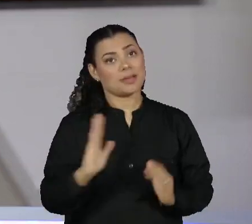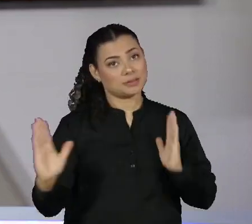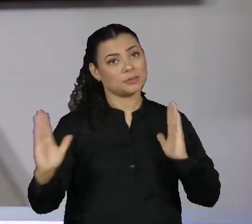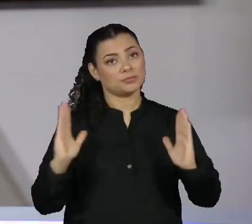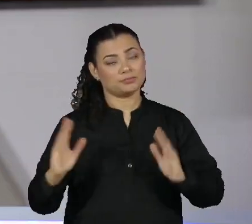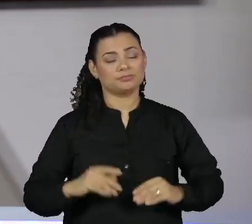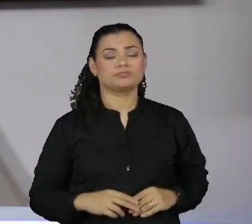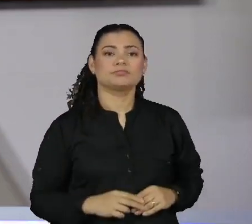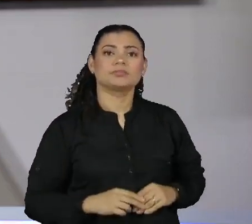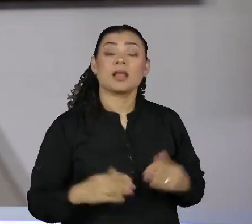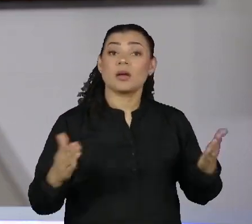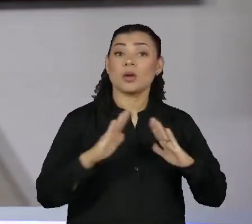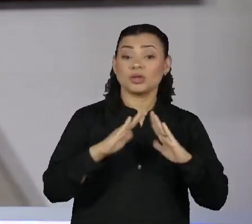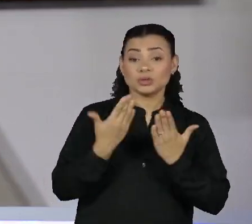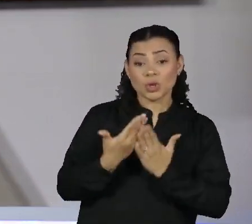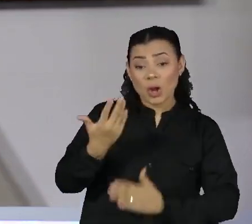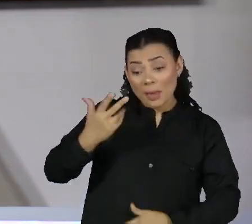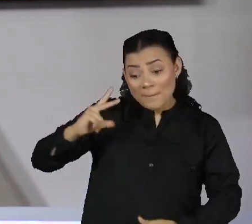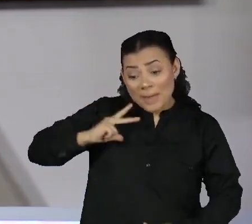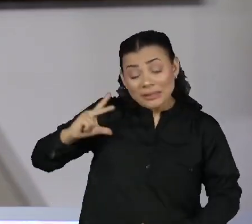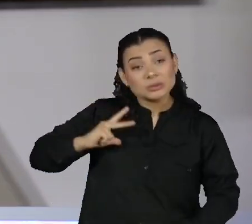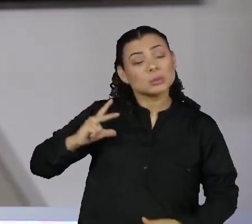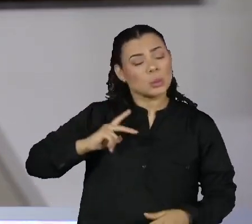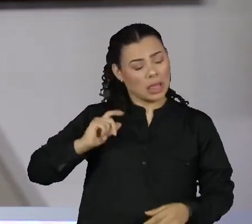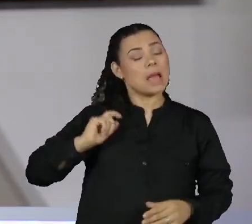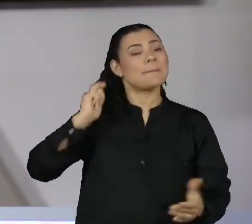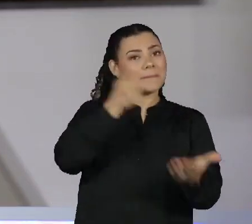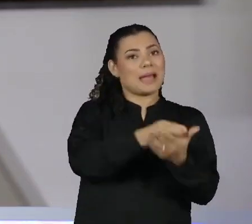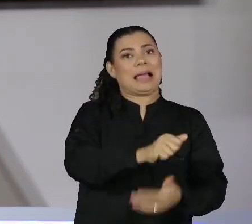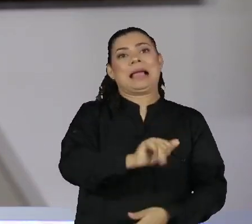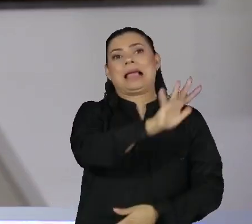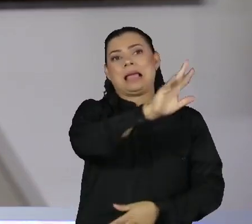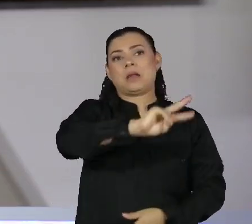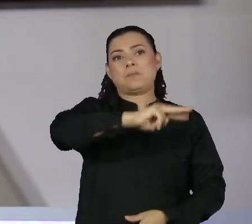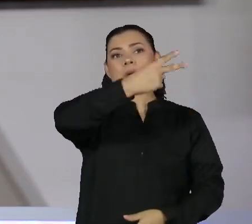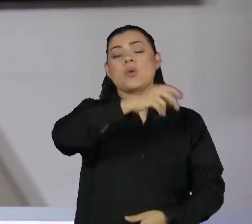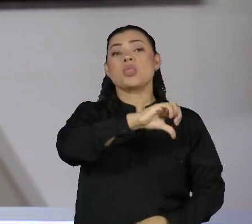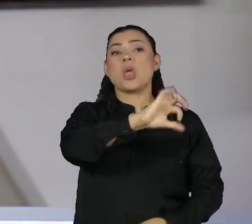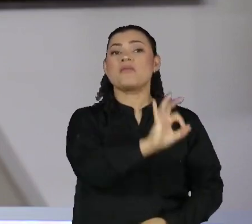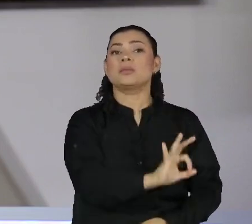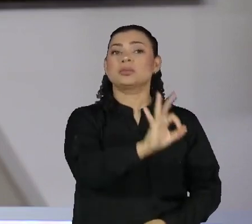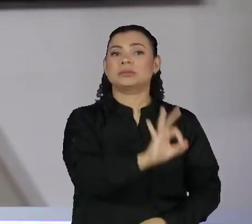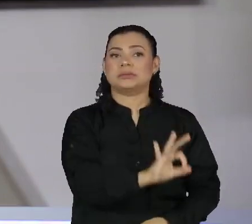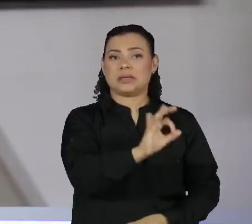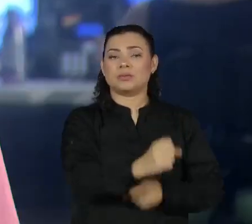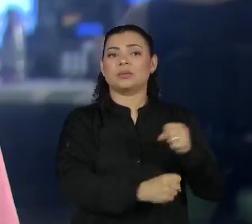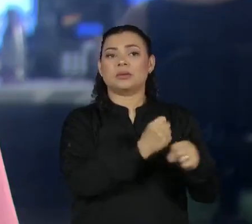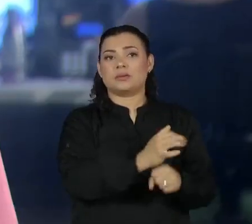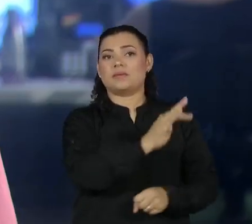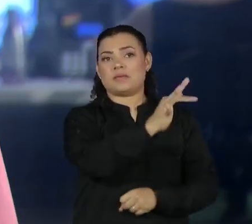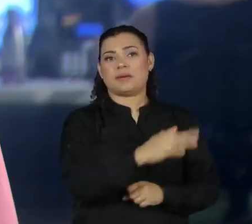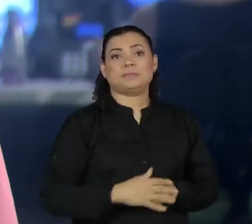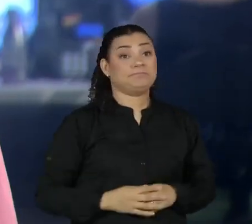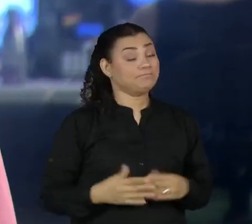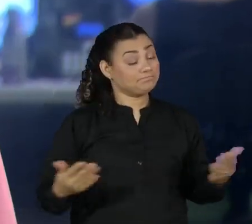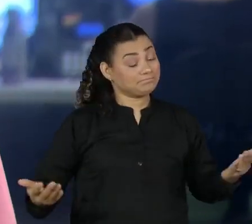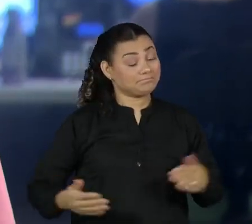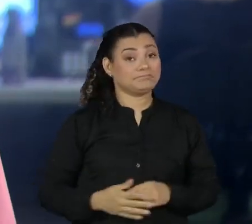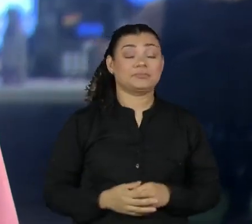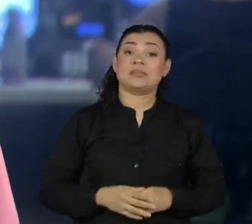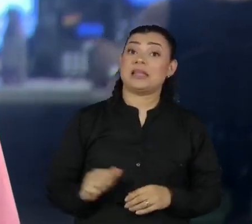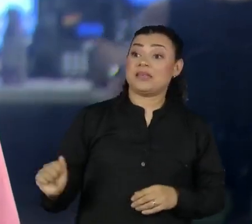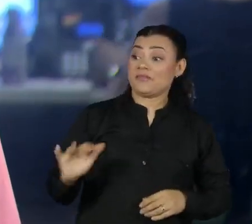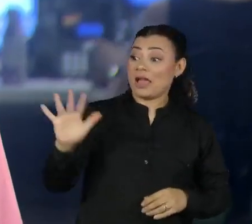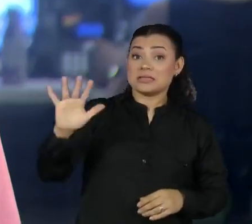A mensalidade das escolas particulares deve subir em média 9% para o próximo ano. Muito acima da